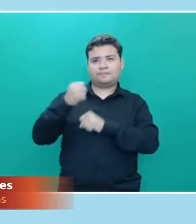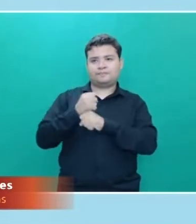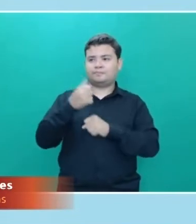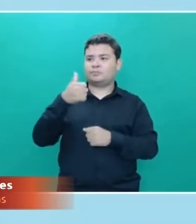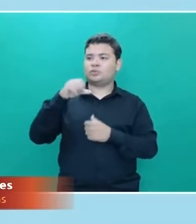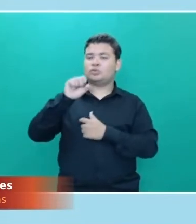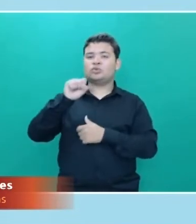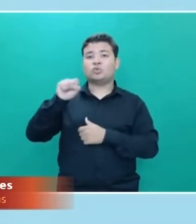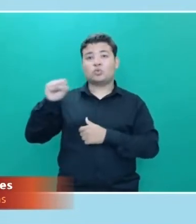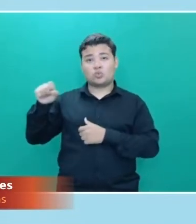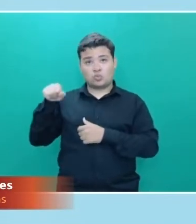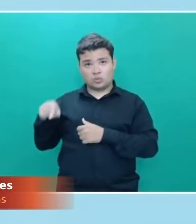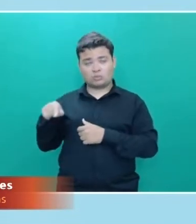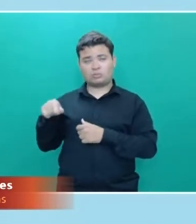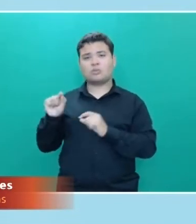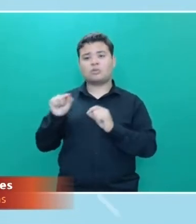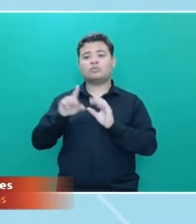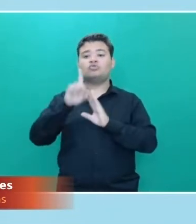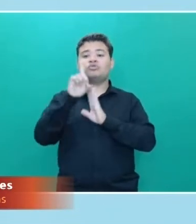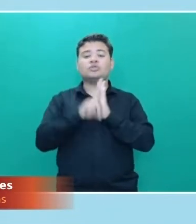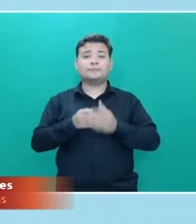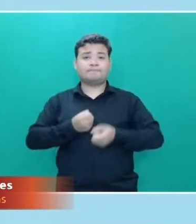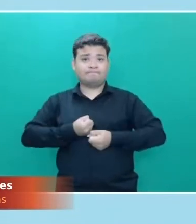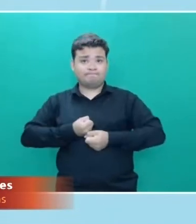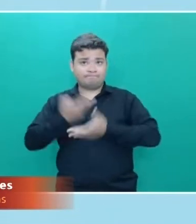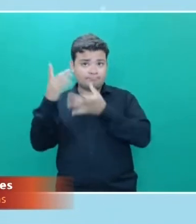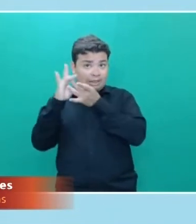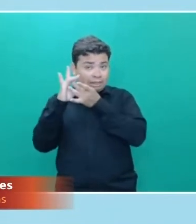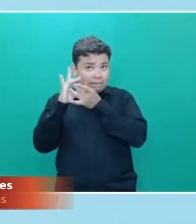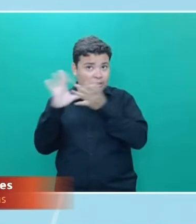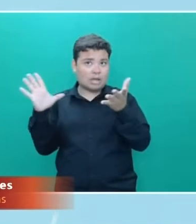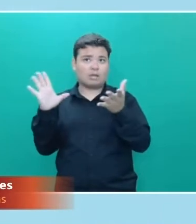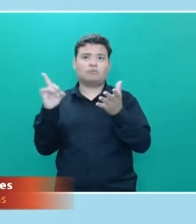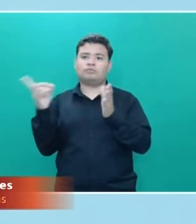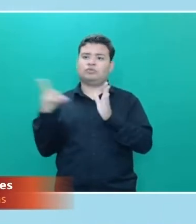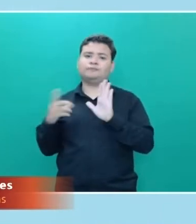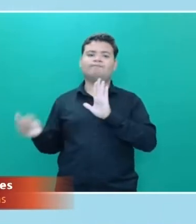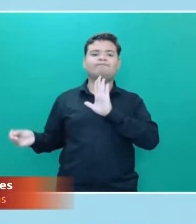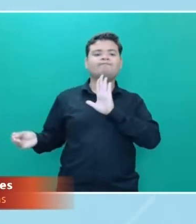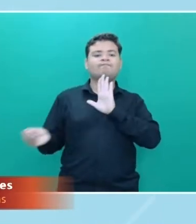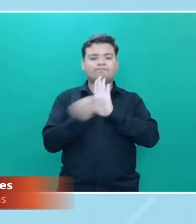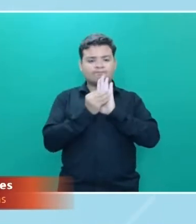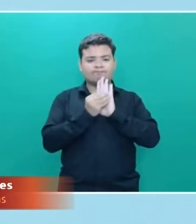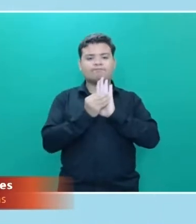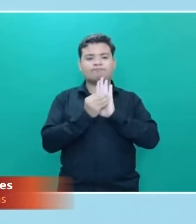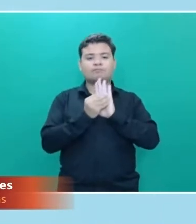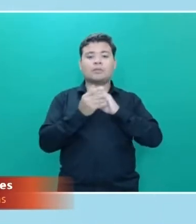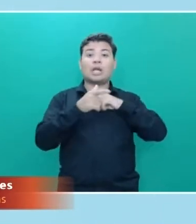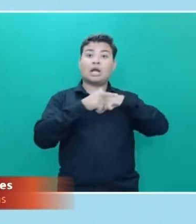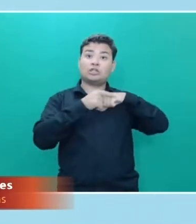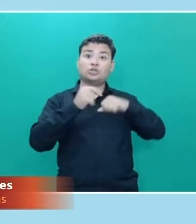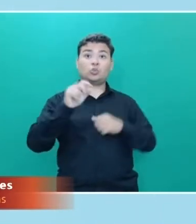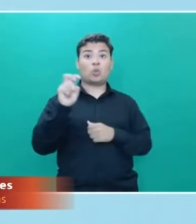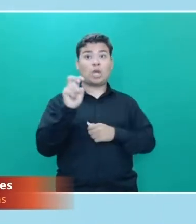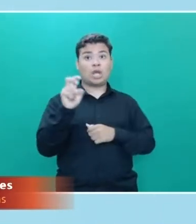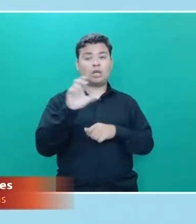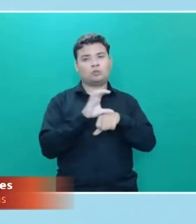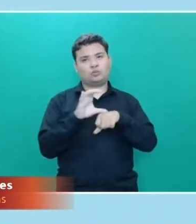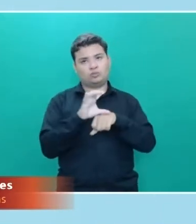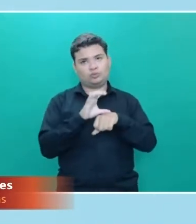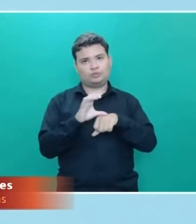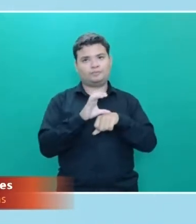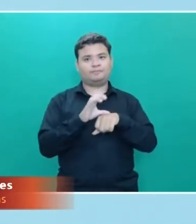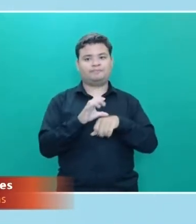onde esse direito de liberdade de expressão está ali explícito no artigo 5º da Constituição, que é o